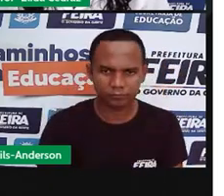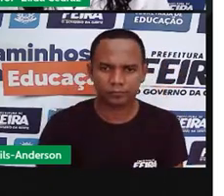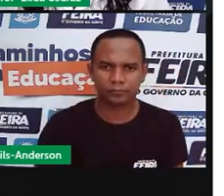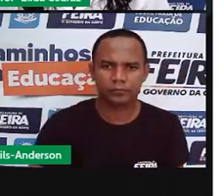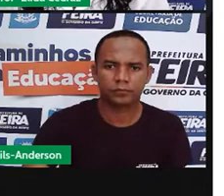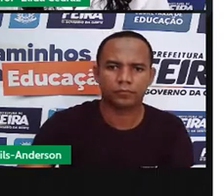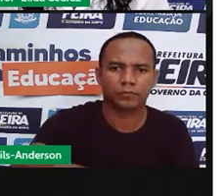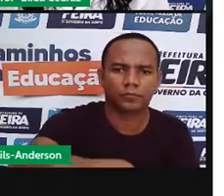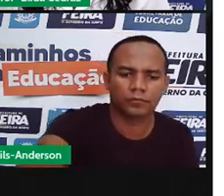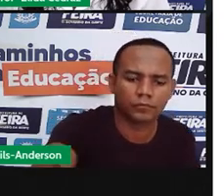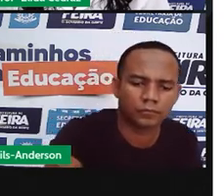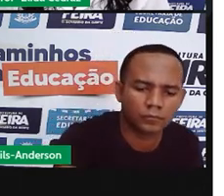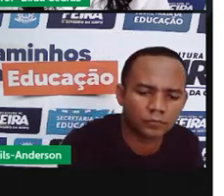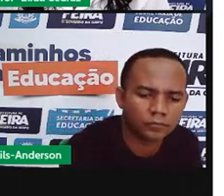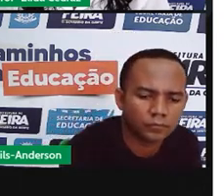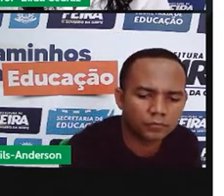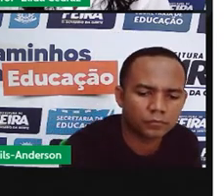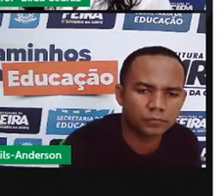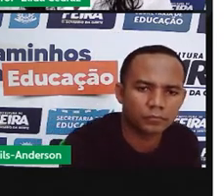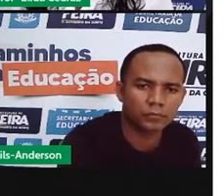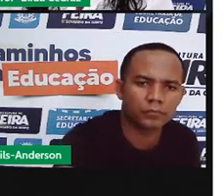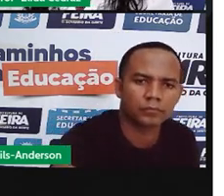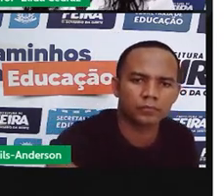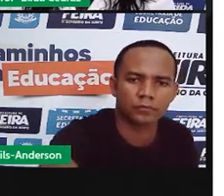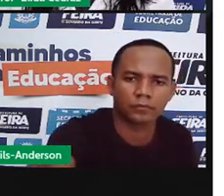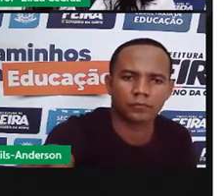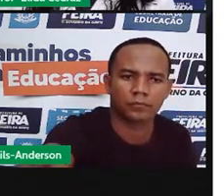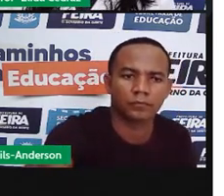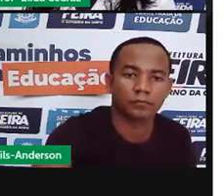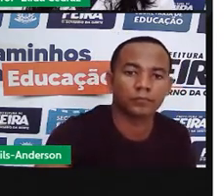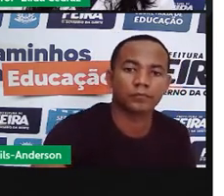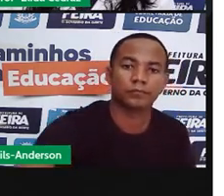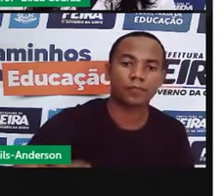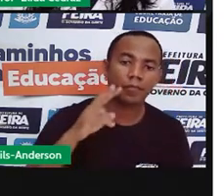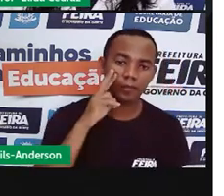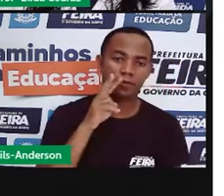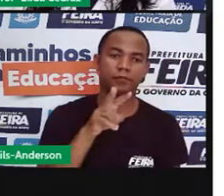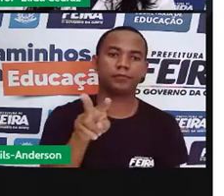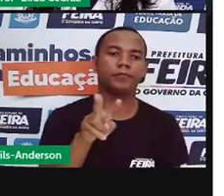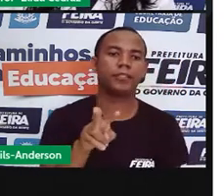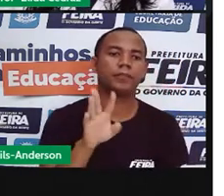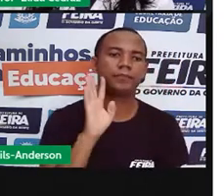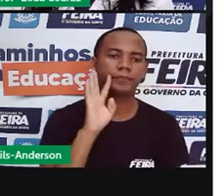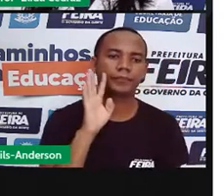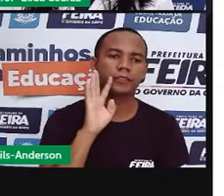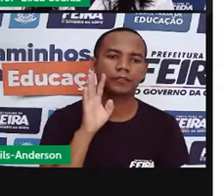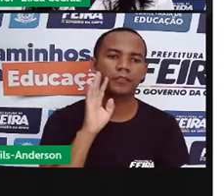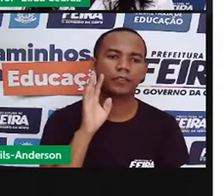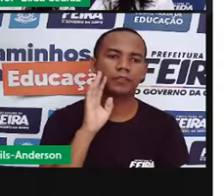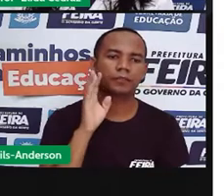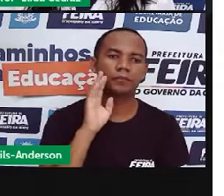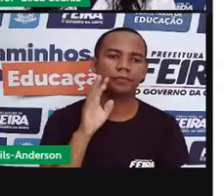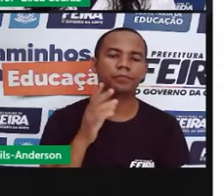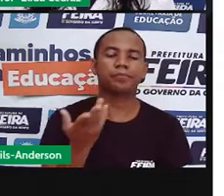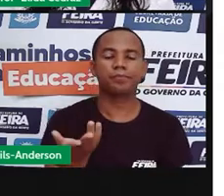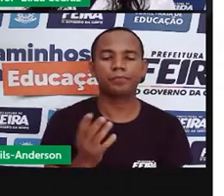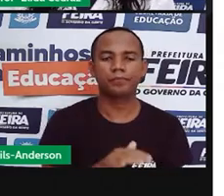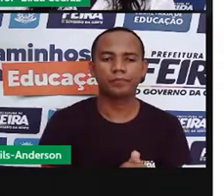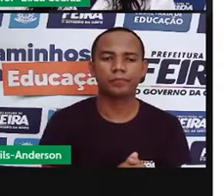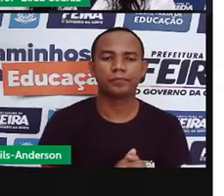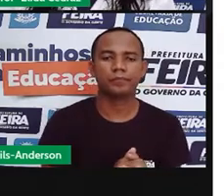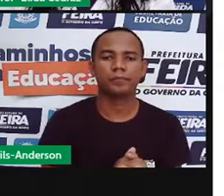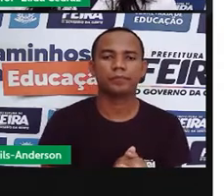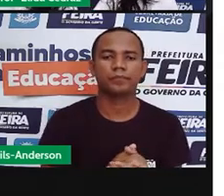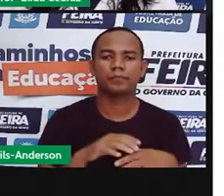o ciclo das plantas. E o que foi interessante? Pois é, a